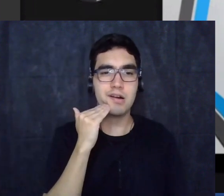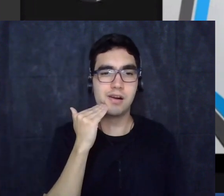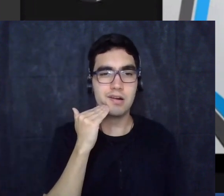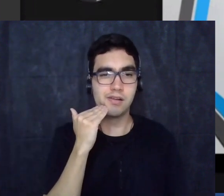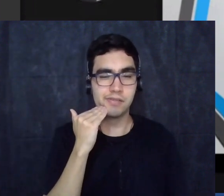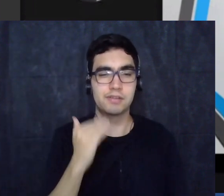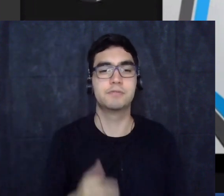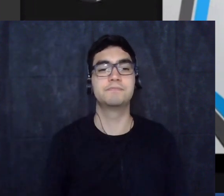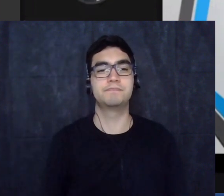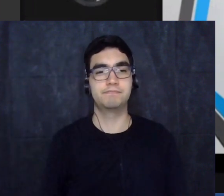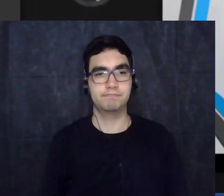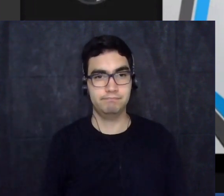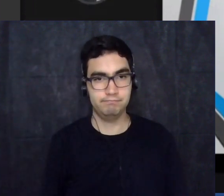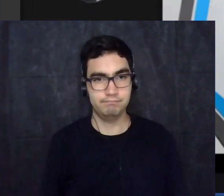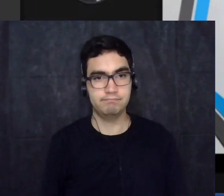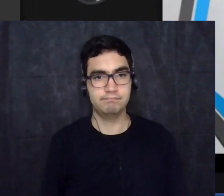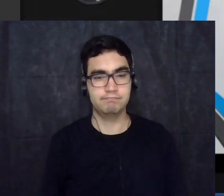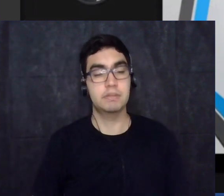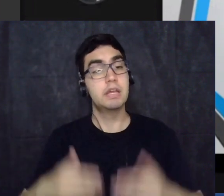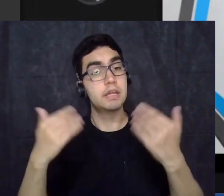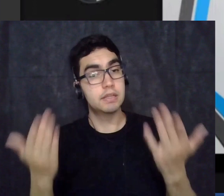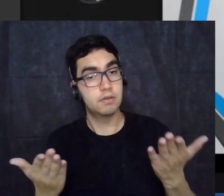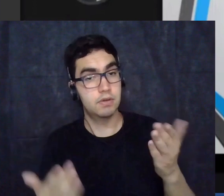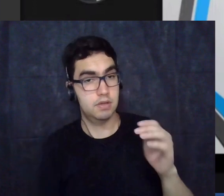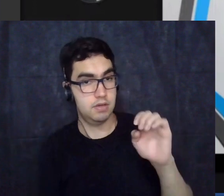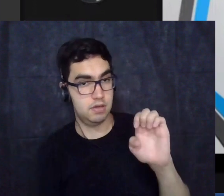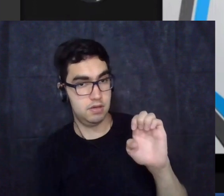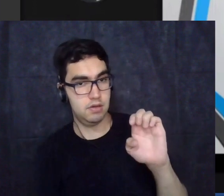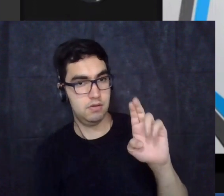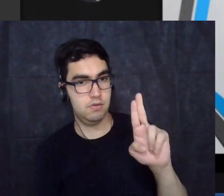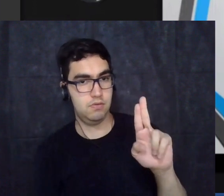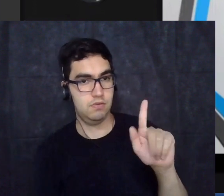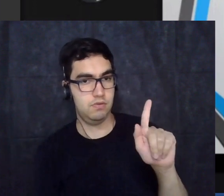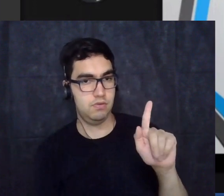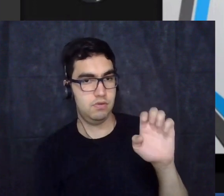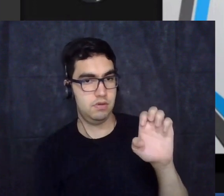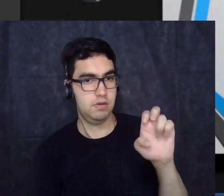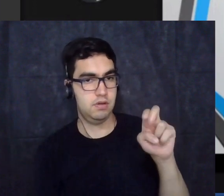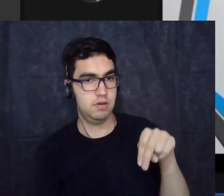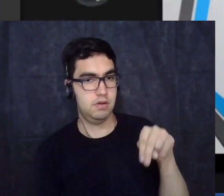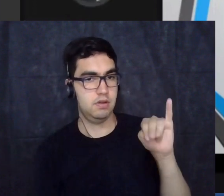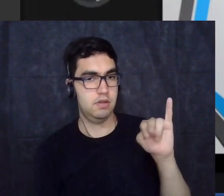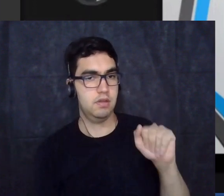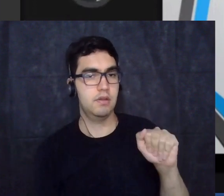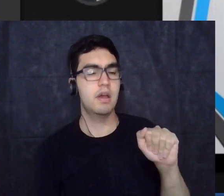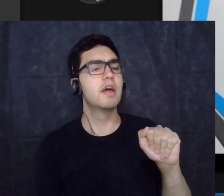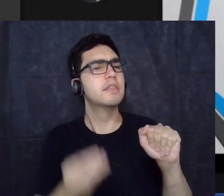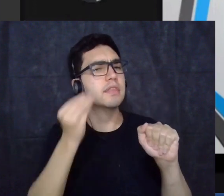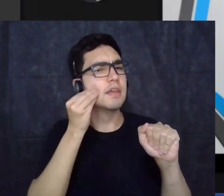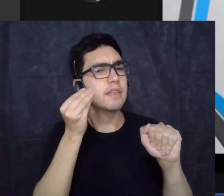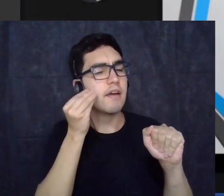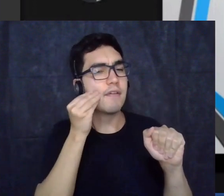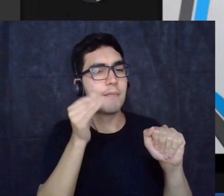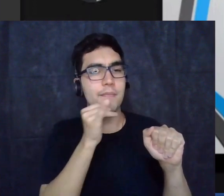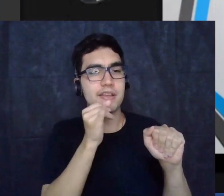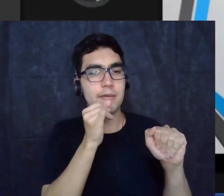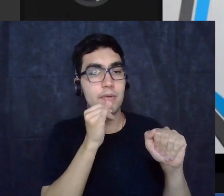a ideia de melhoria da raça eliminando